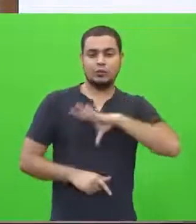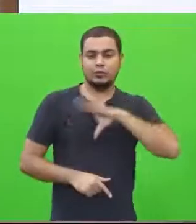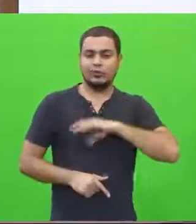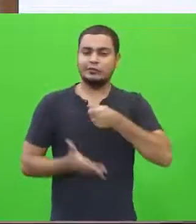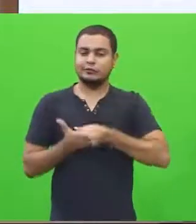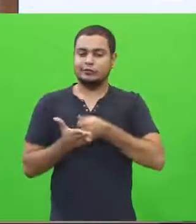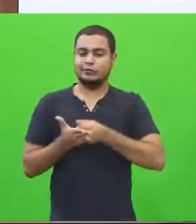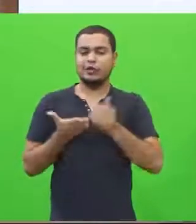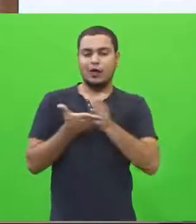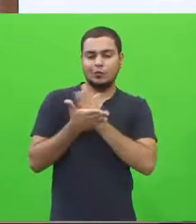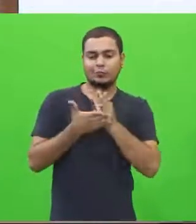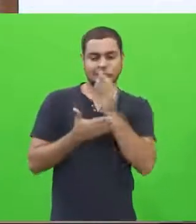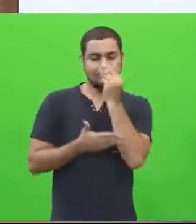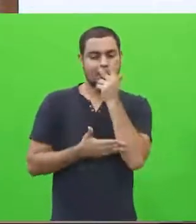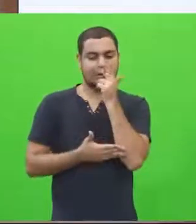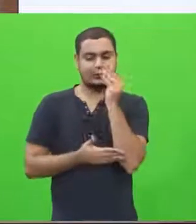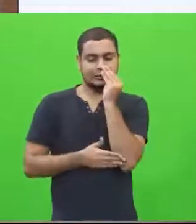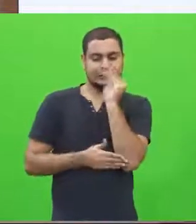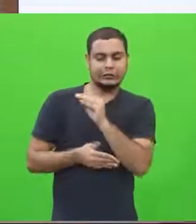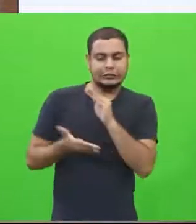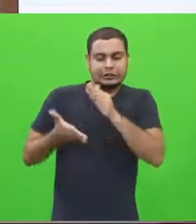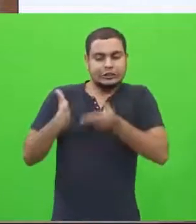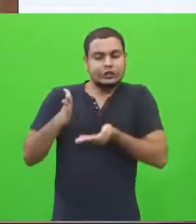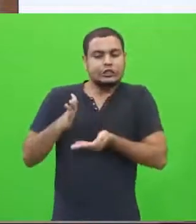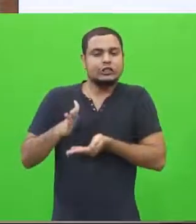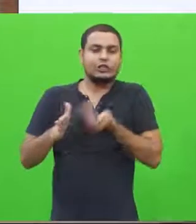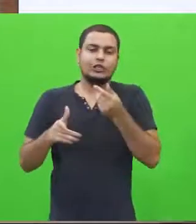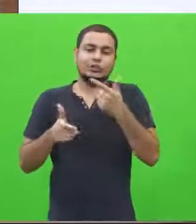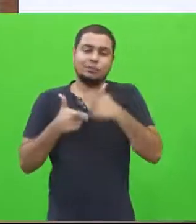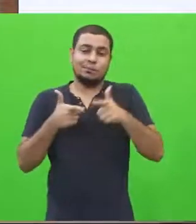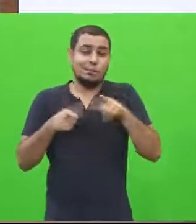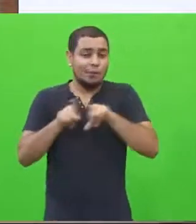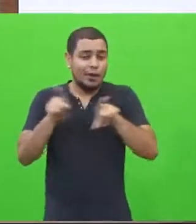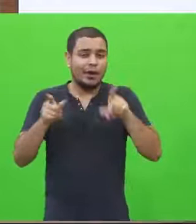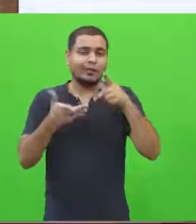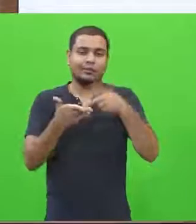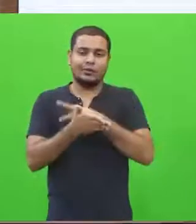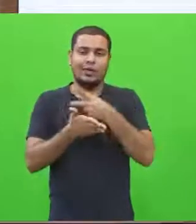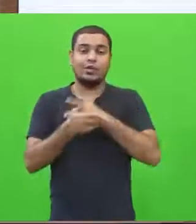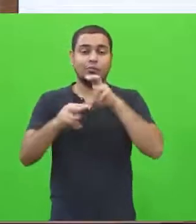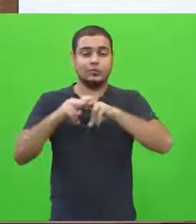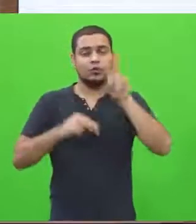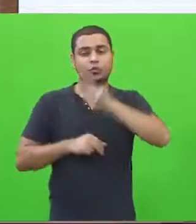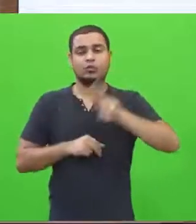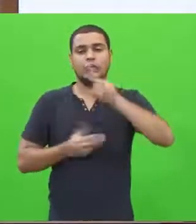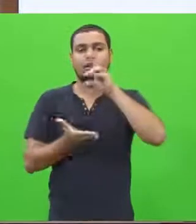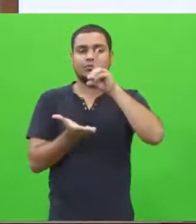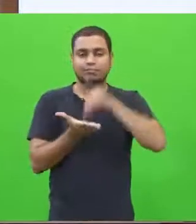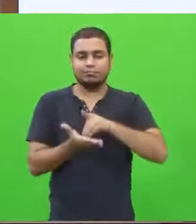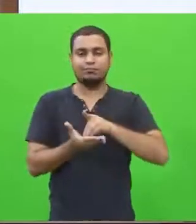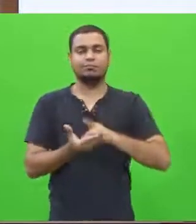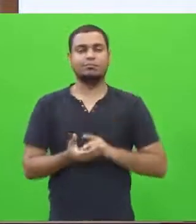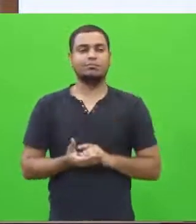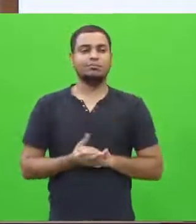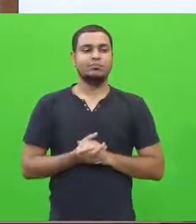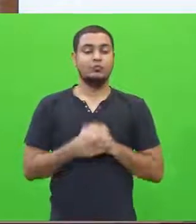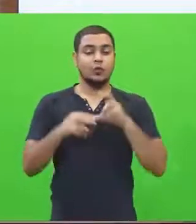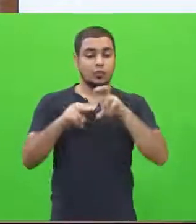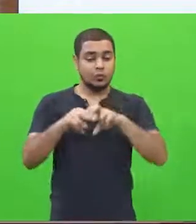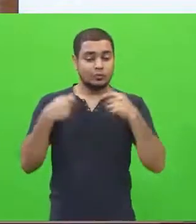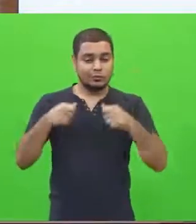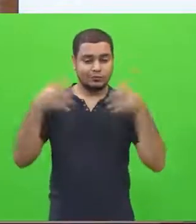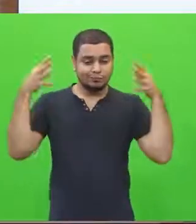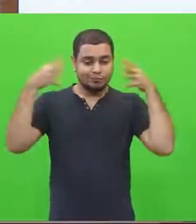Mas nós temos que fazer uso porque são elas que vão estar conosco para o resto da vida. Então temos que dar uma atençãozinha